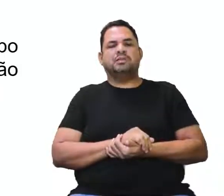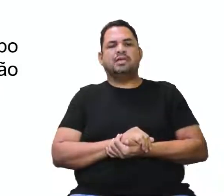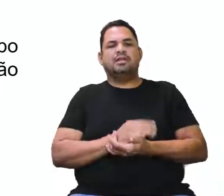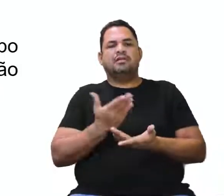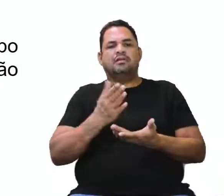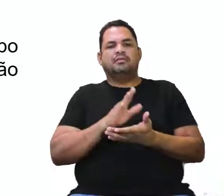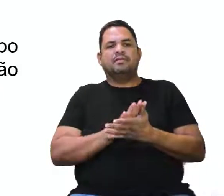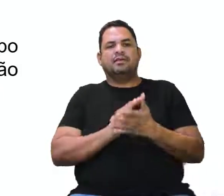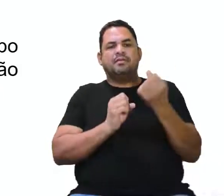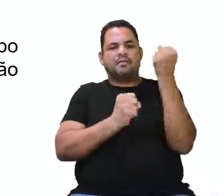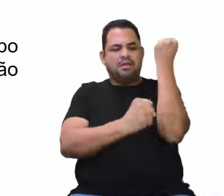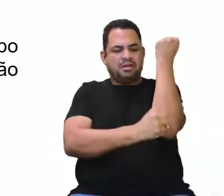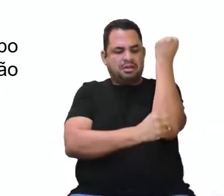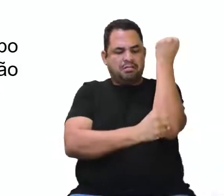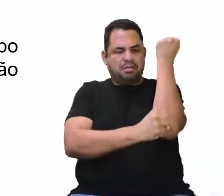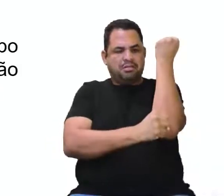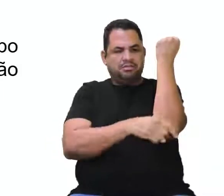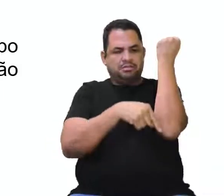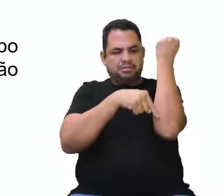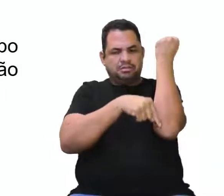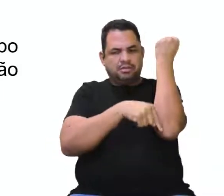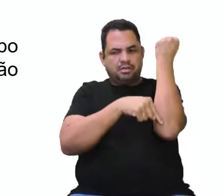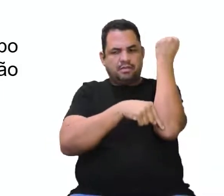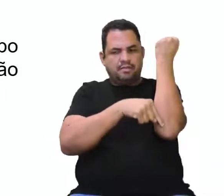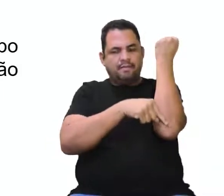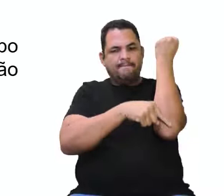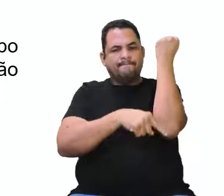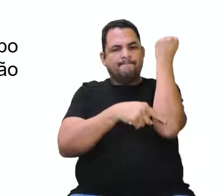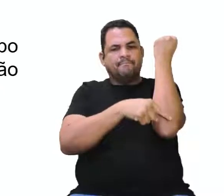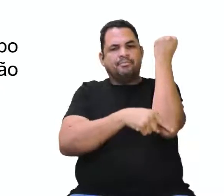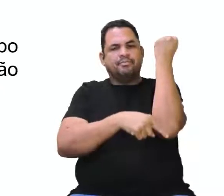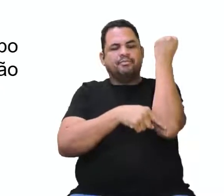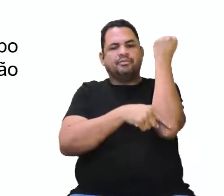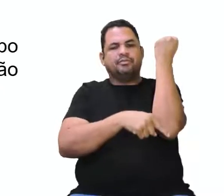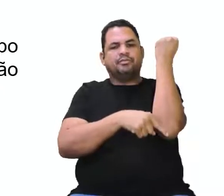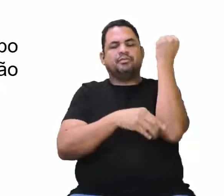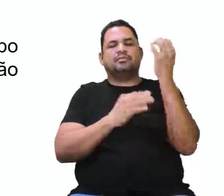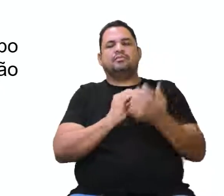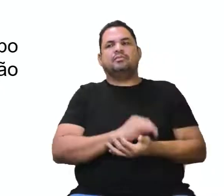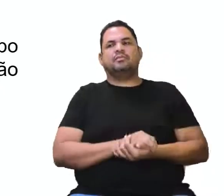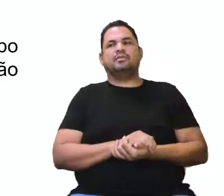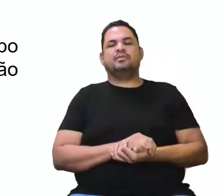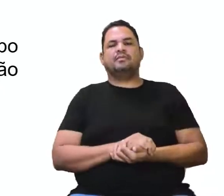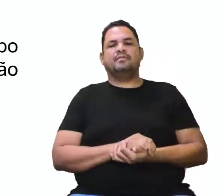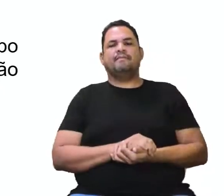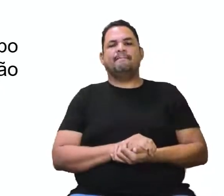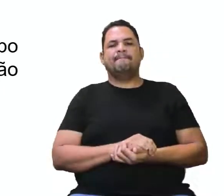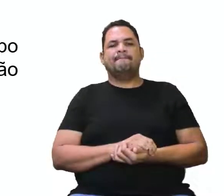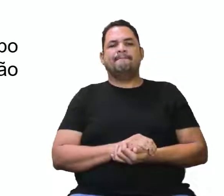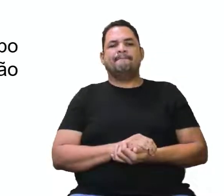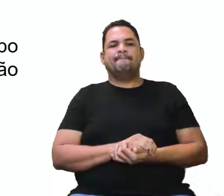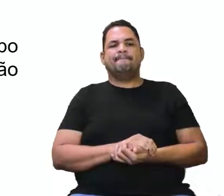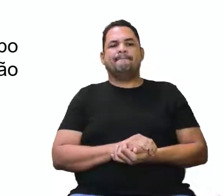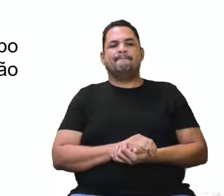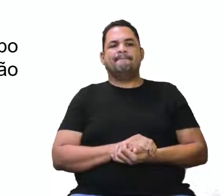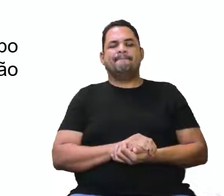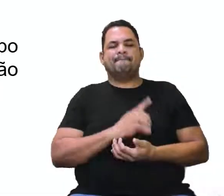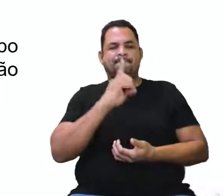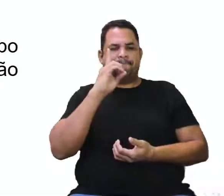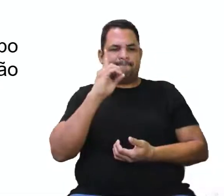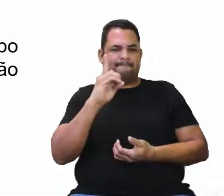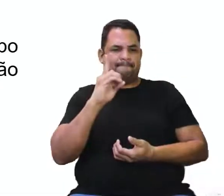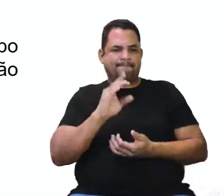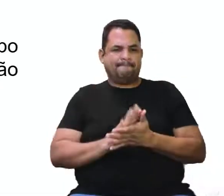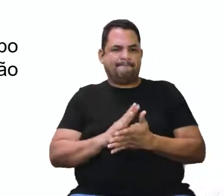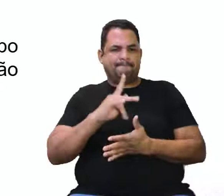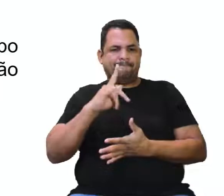atingir a parte da pelve, né? Aquela região sacral e a região coquíde. Vamos para a próxima, professora? Letra D.